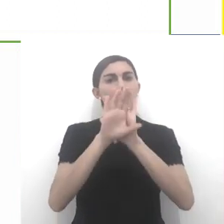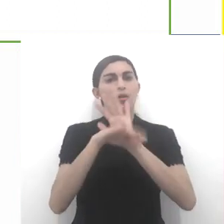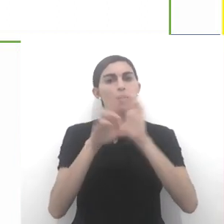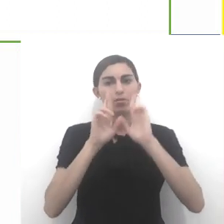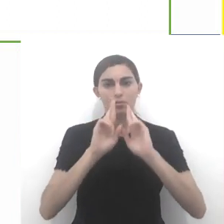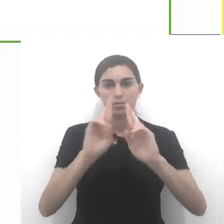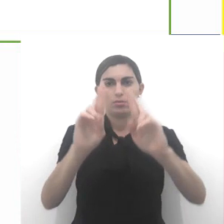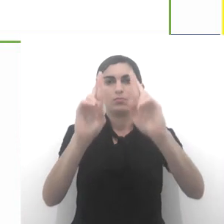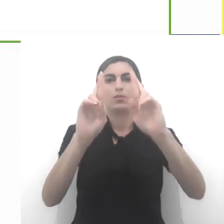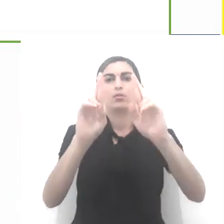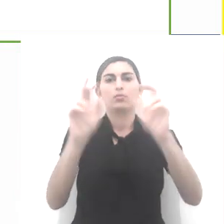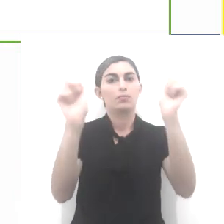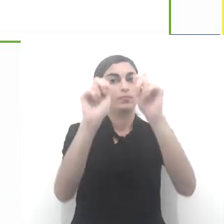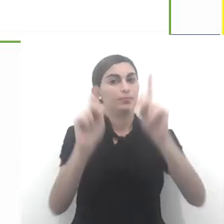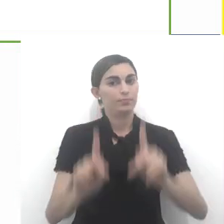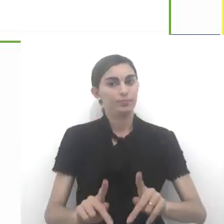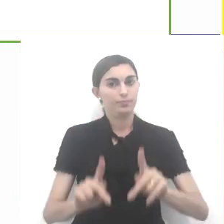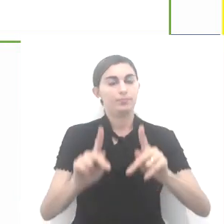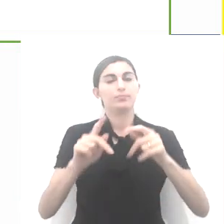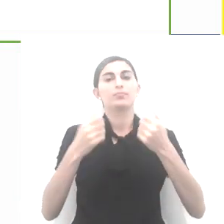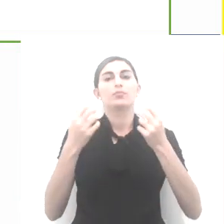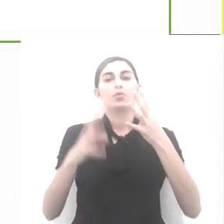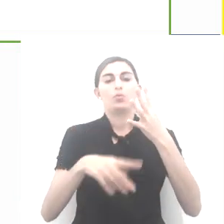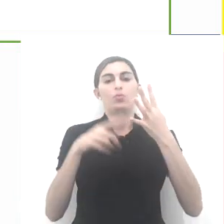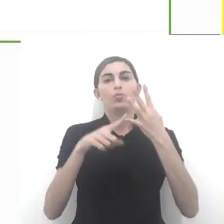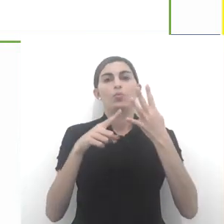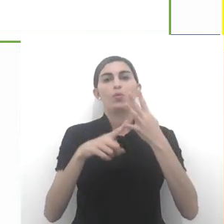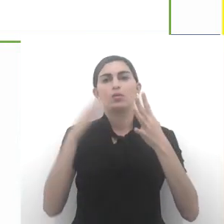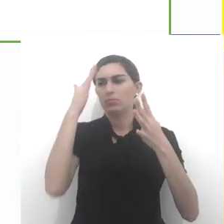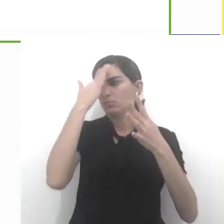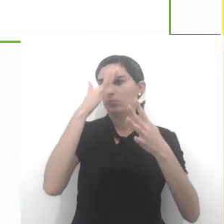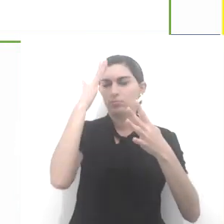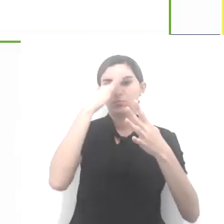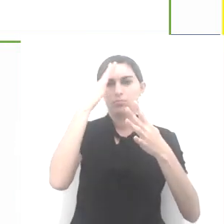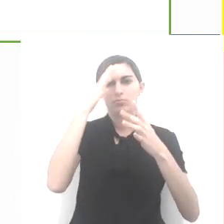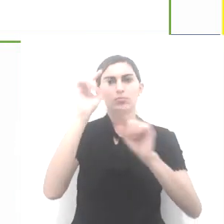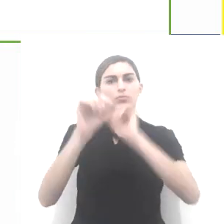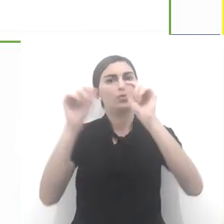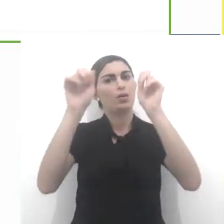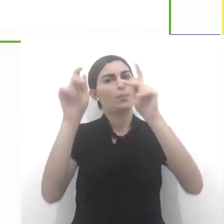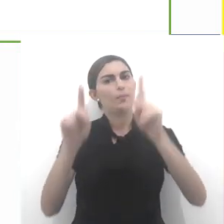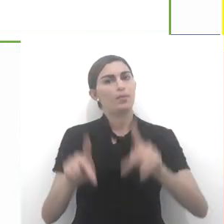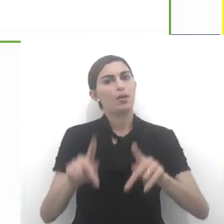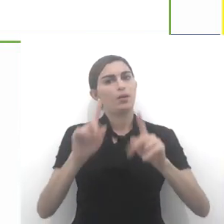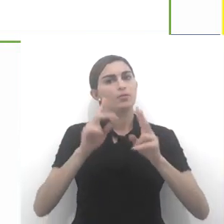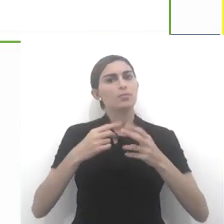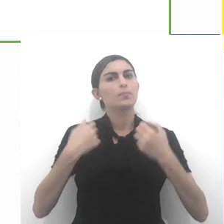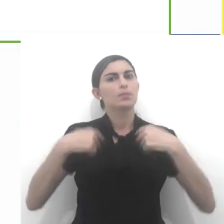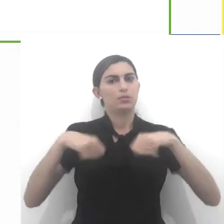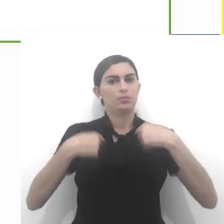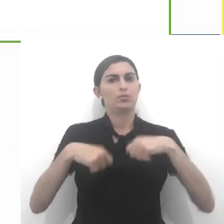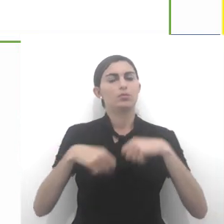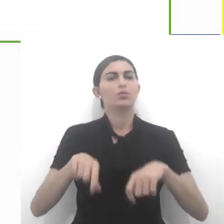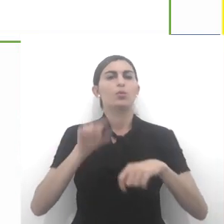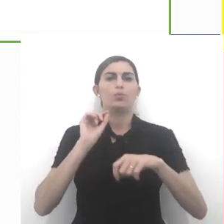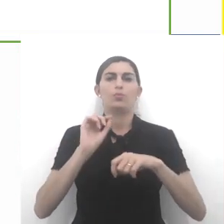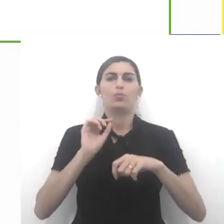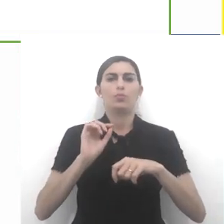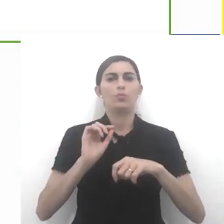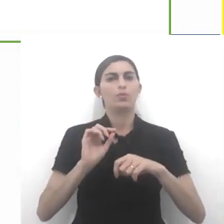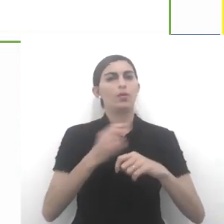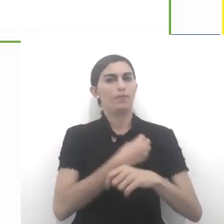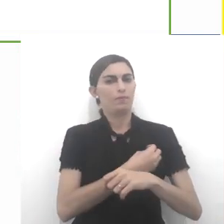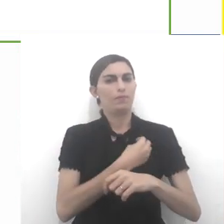respeito e paz. E o quarto, compreender que a paz é a condição necessária